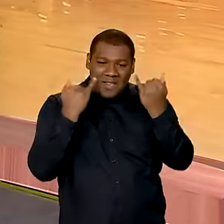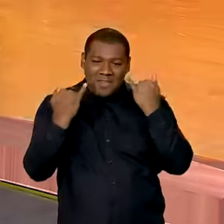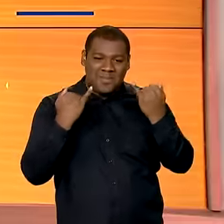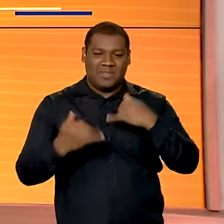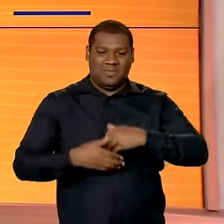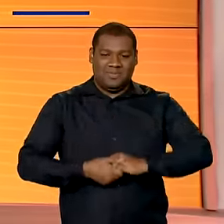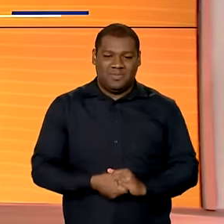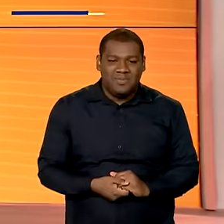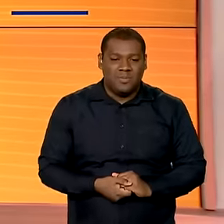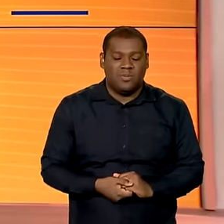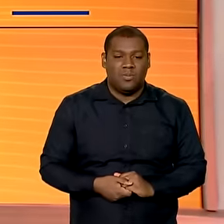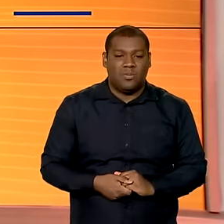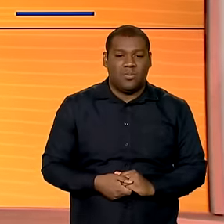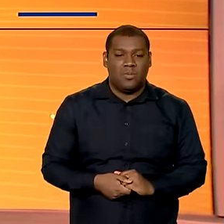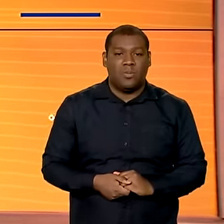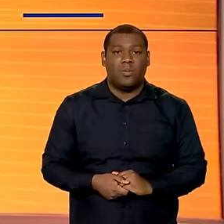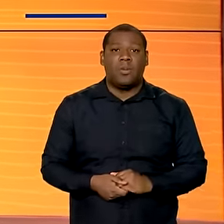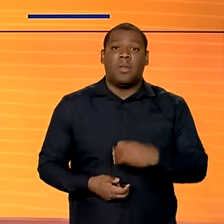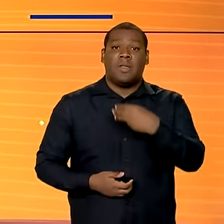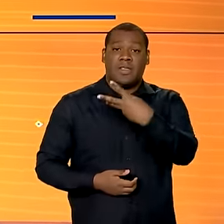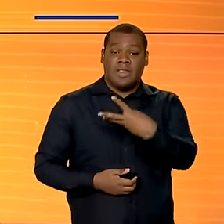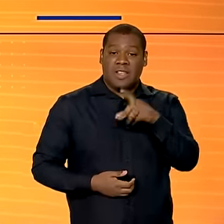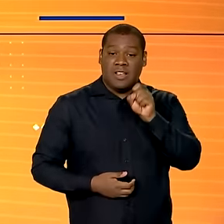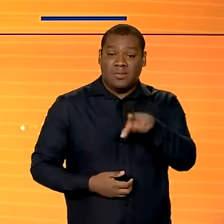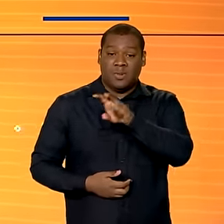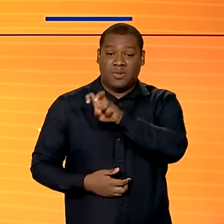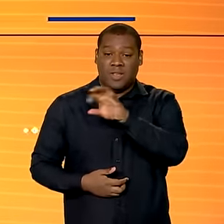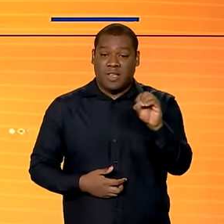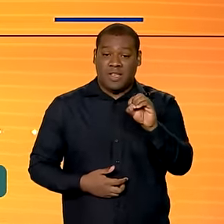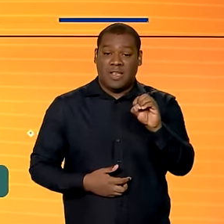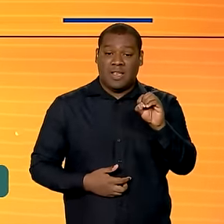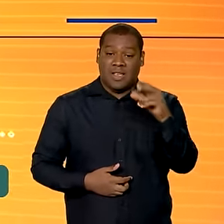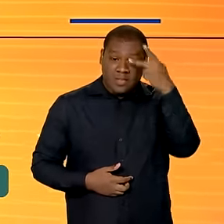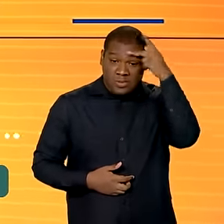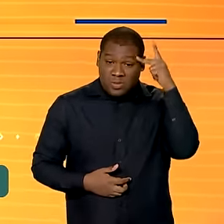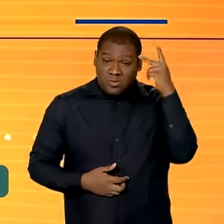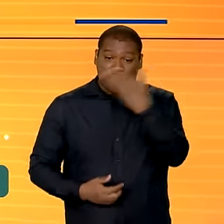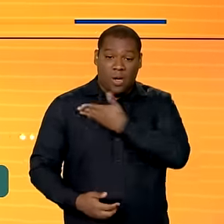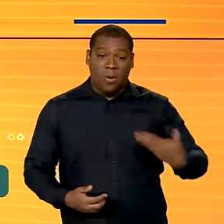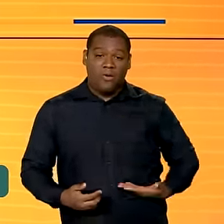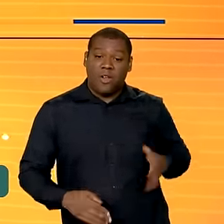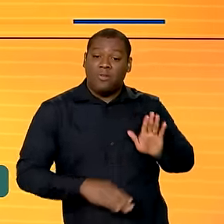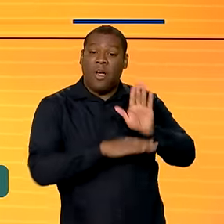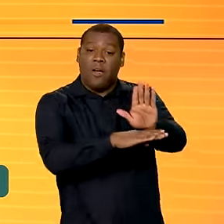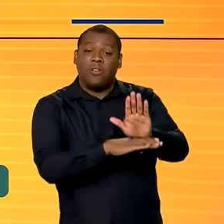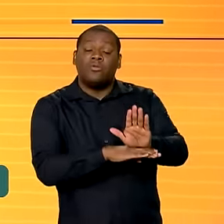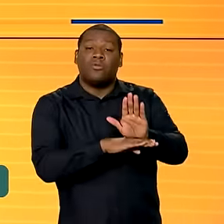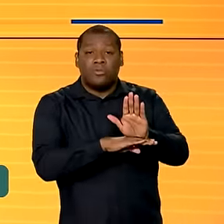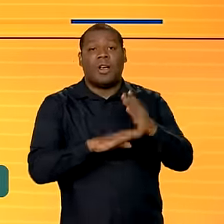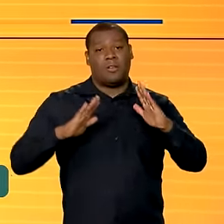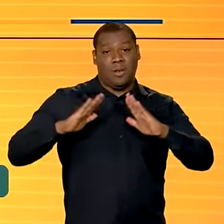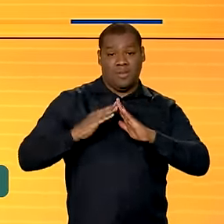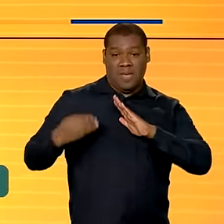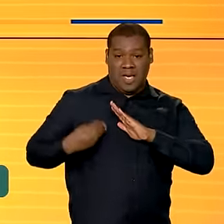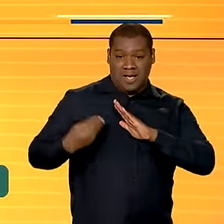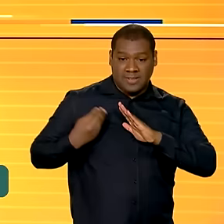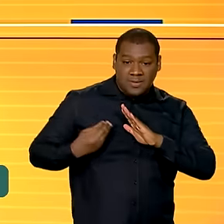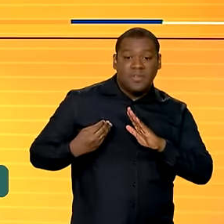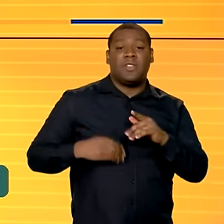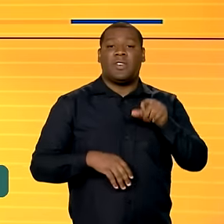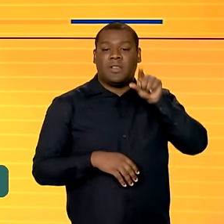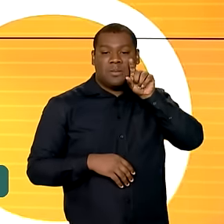viu? Mais de 3.500 pessoas foram beneficiadas com a entrega de moradias no Minha Casa Minha Vida em